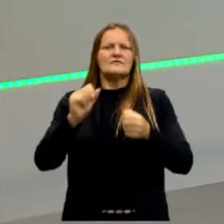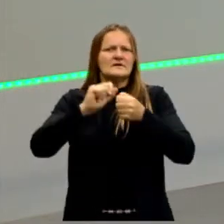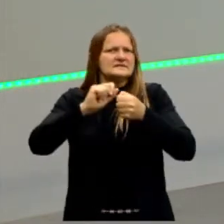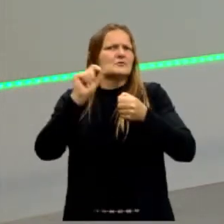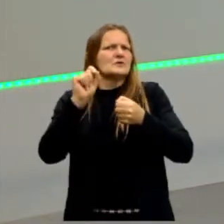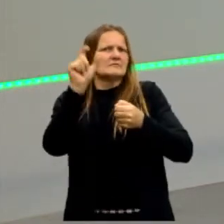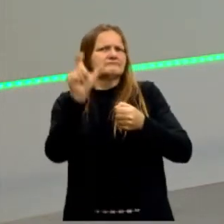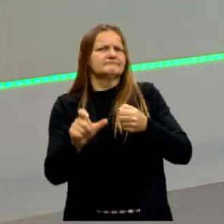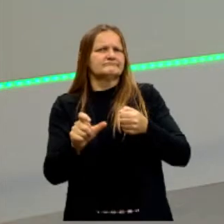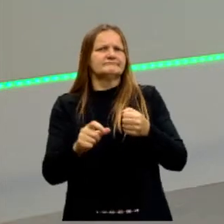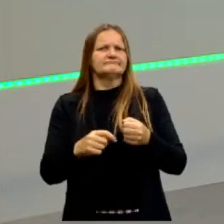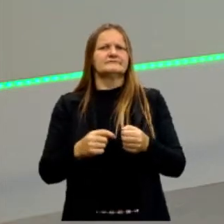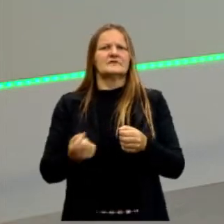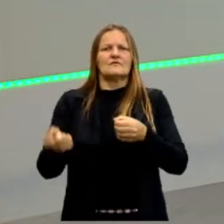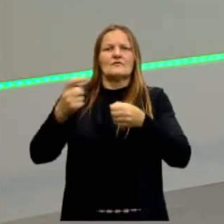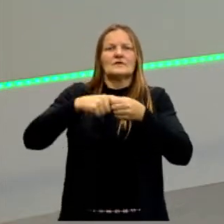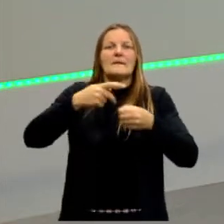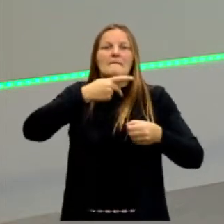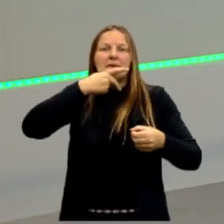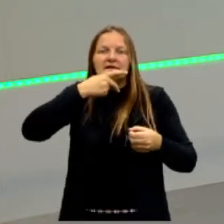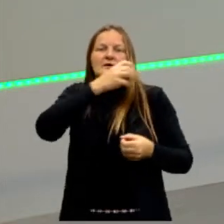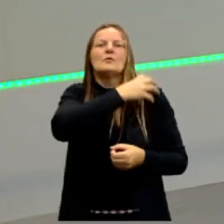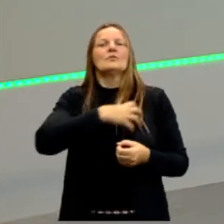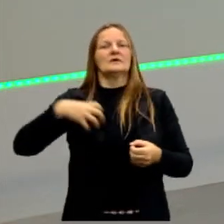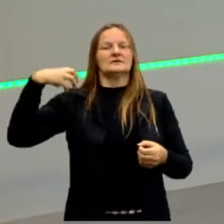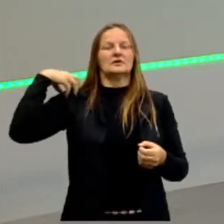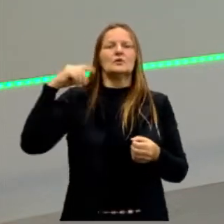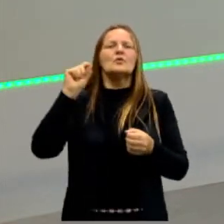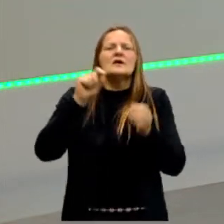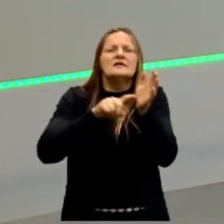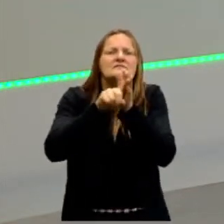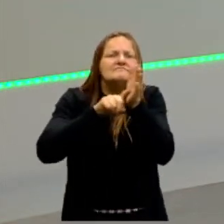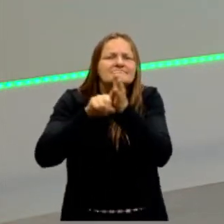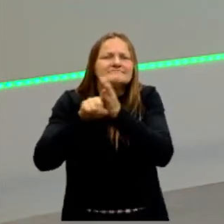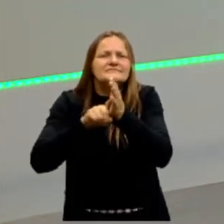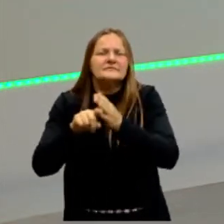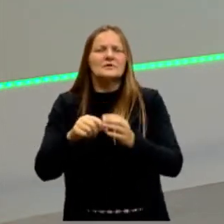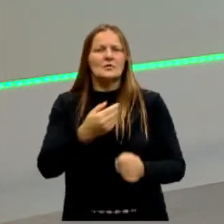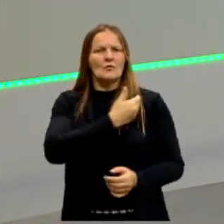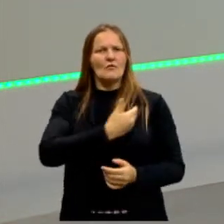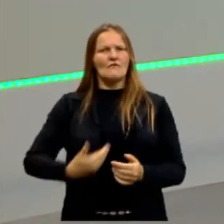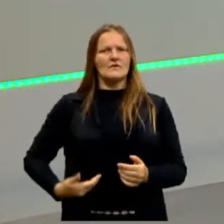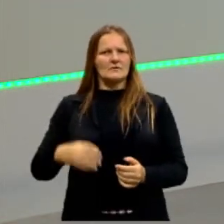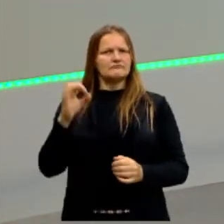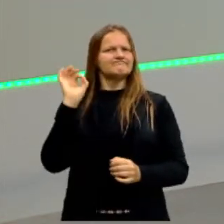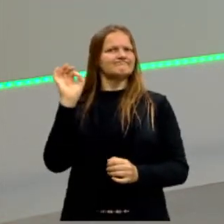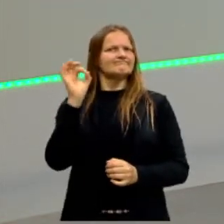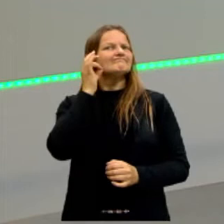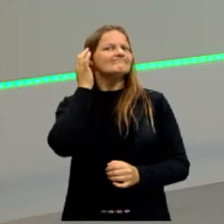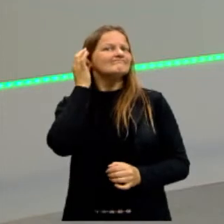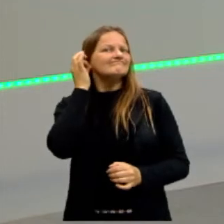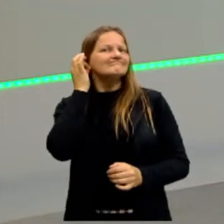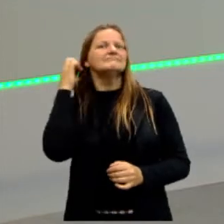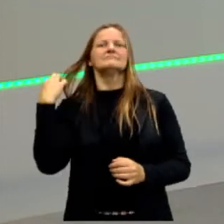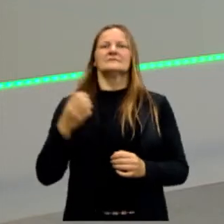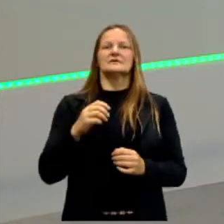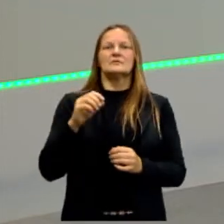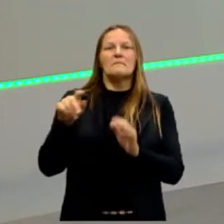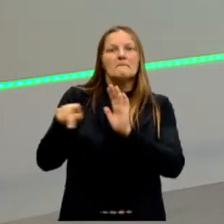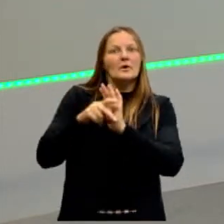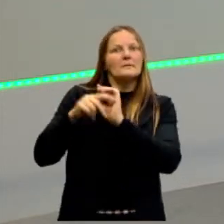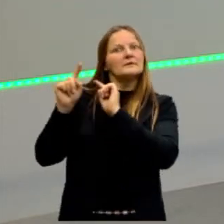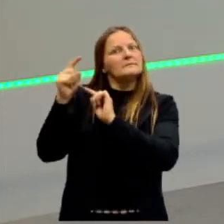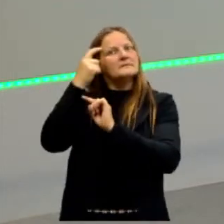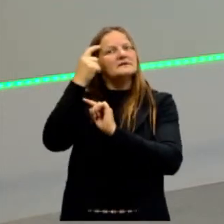Vamos voltar para Platão e Aristóteles. Vamos analisar os bons governos, o ideal de governo, o bom governo, na visão deles.